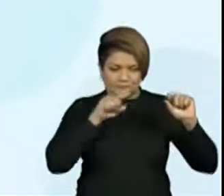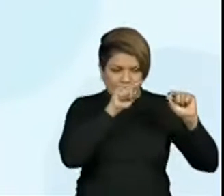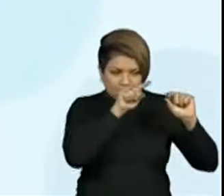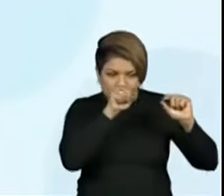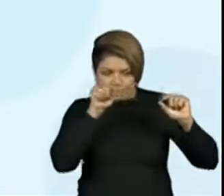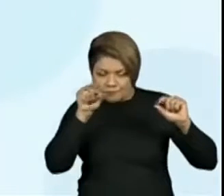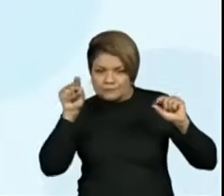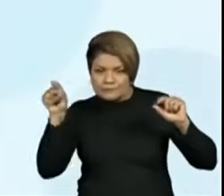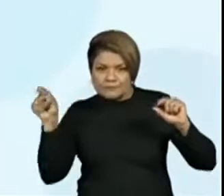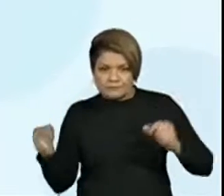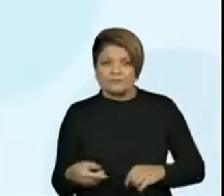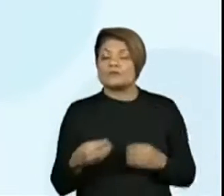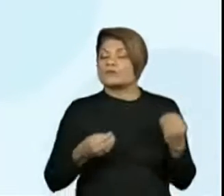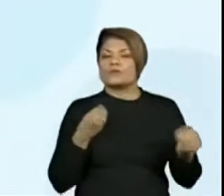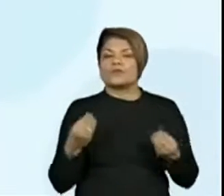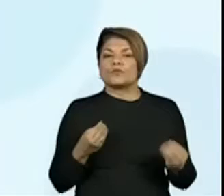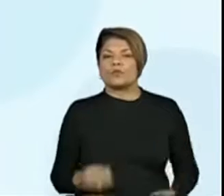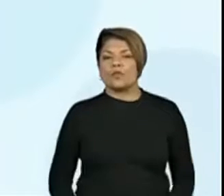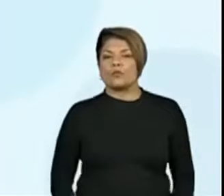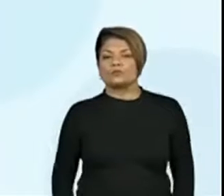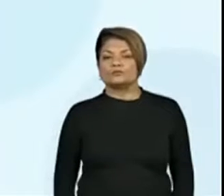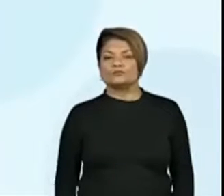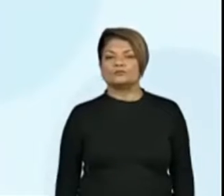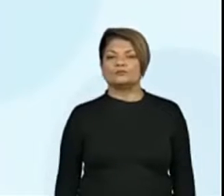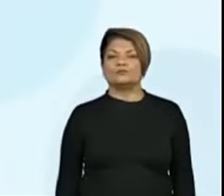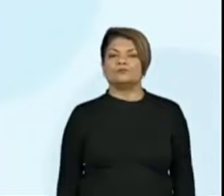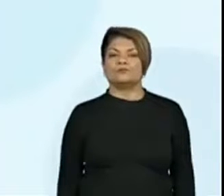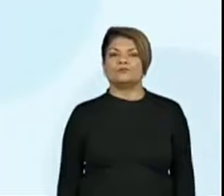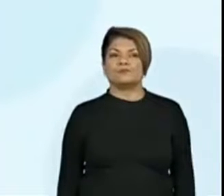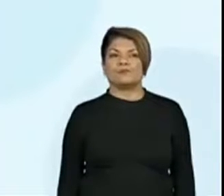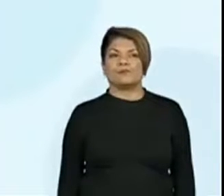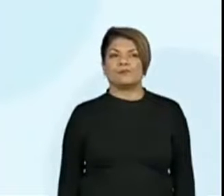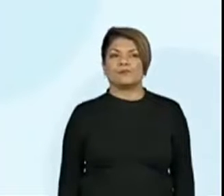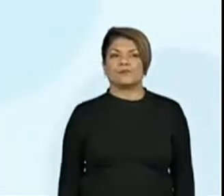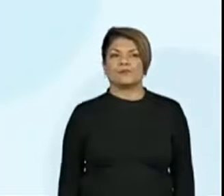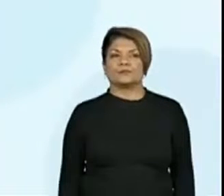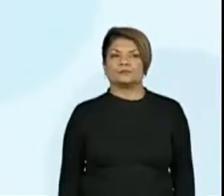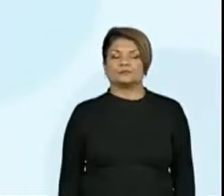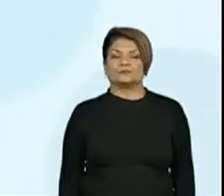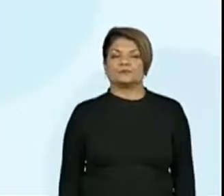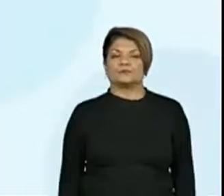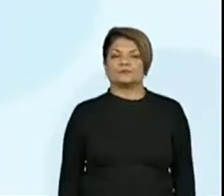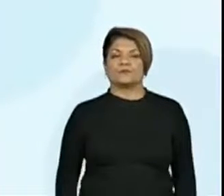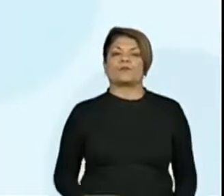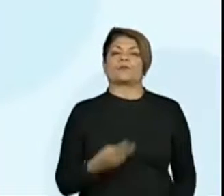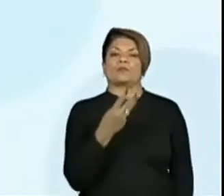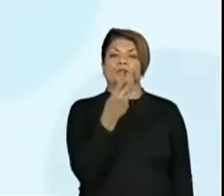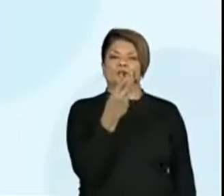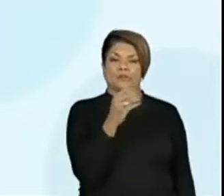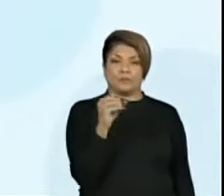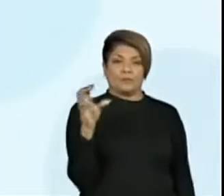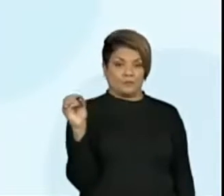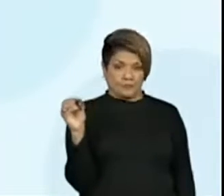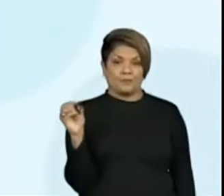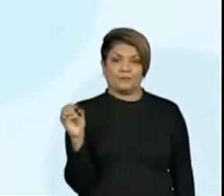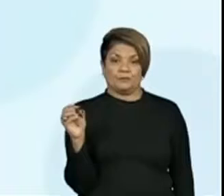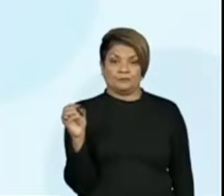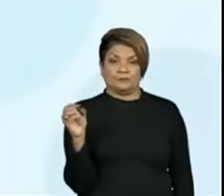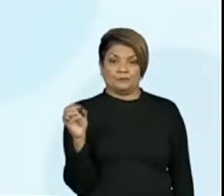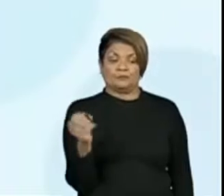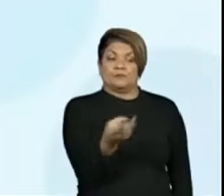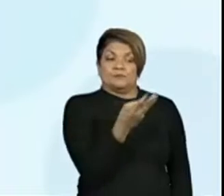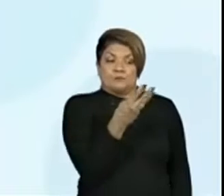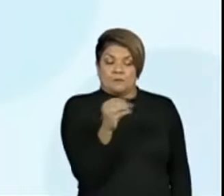realizando a leitura. Como que eu faço a leitura deste número? Olha só. 300. Se eu tenho